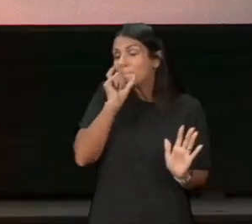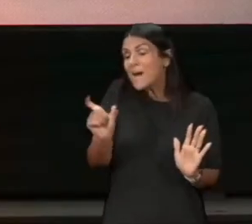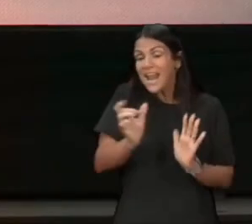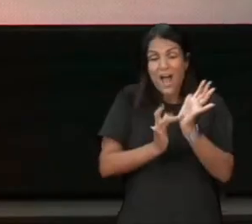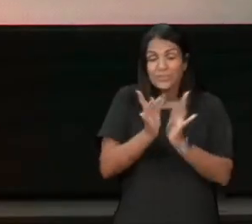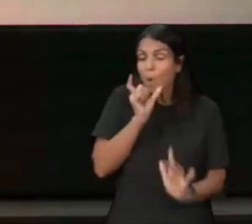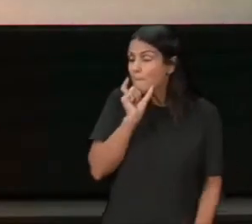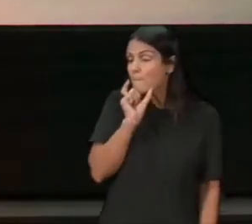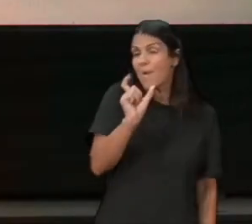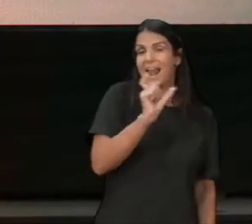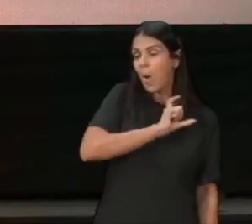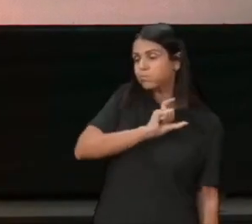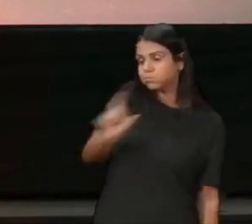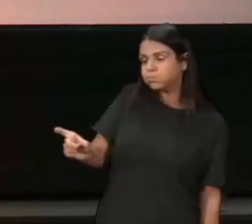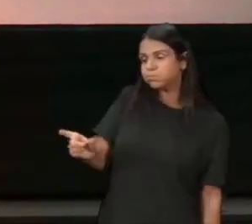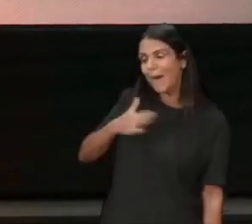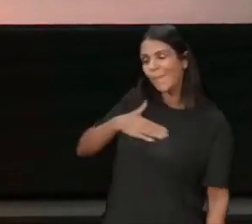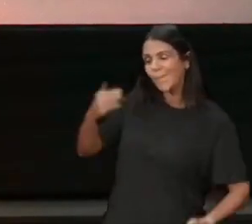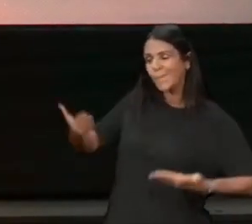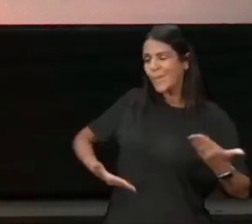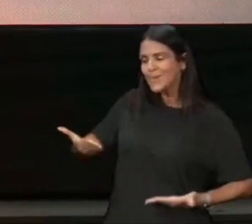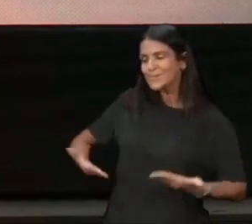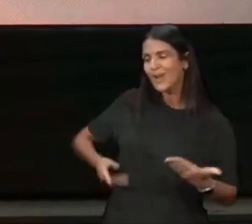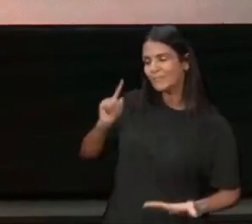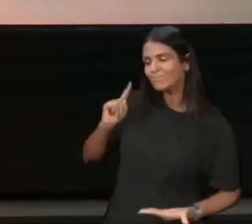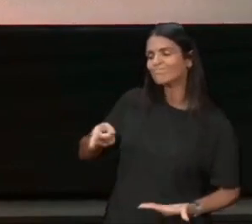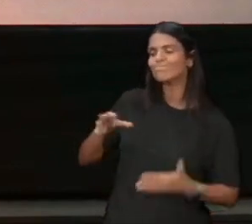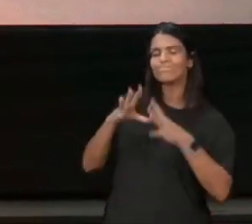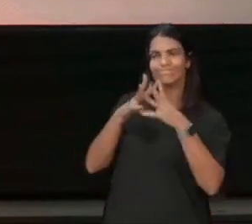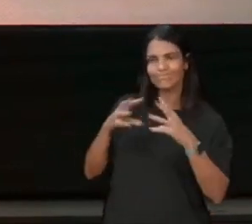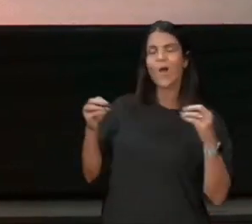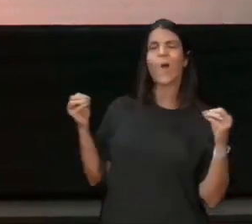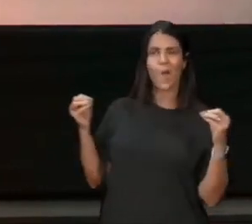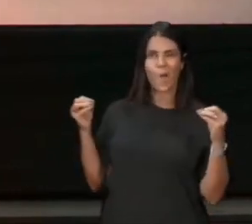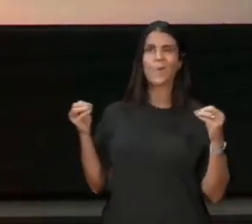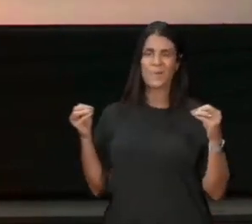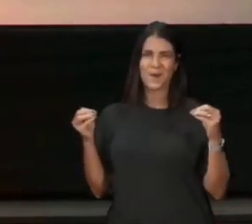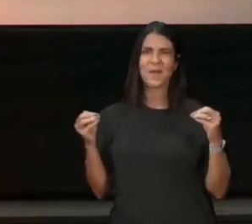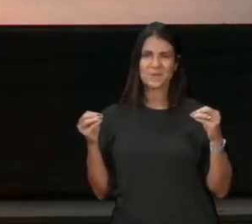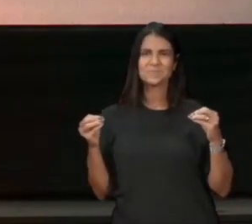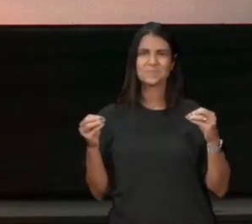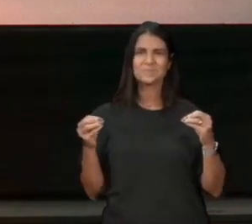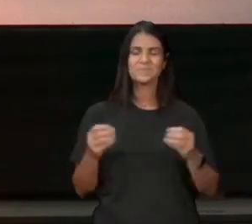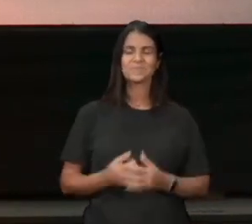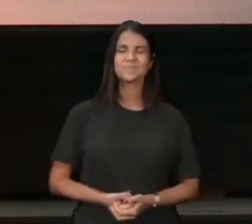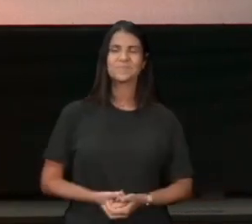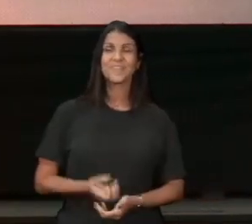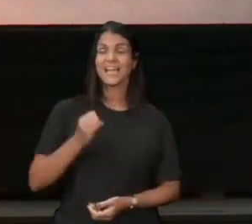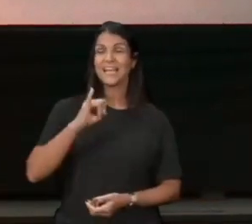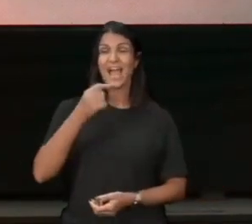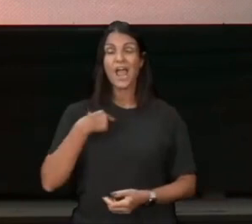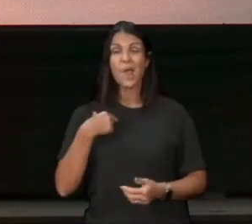sou homem, sujeito a autoridade, e com soldado, sob o meu comando, digo a um vai, ele vai, e outro vem, ele vem, digo ao meu servo,